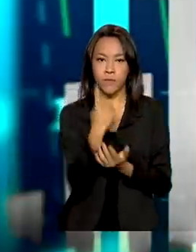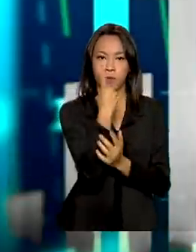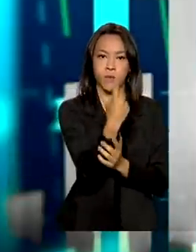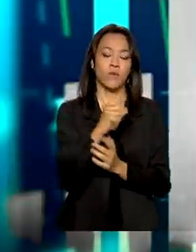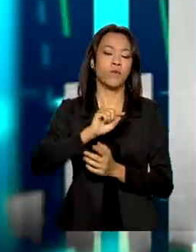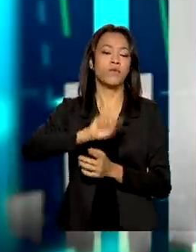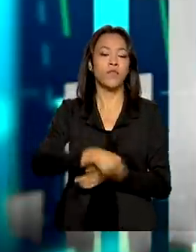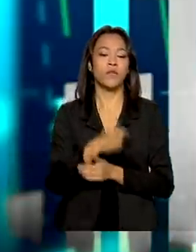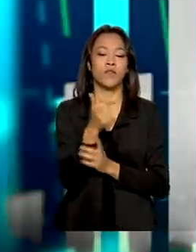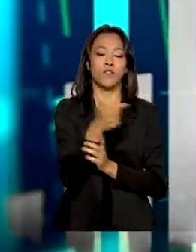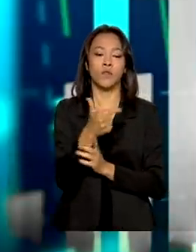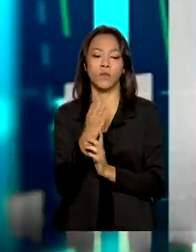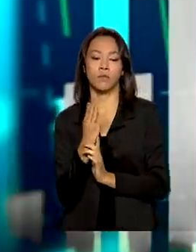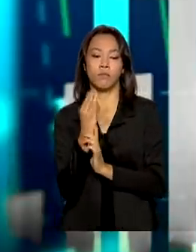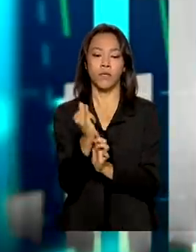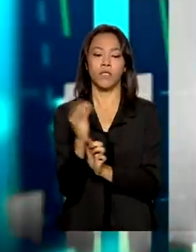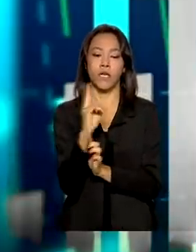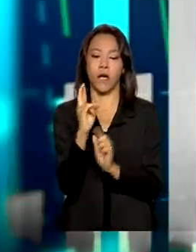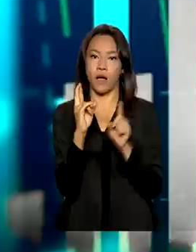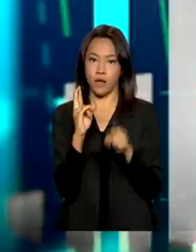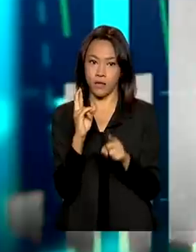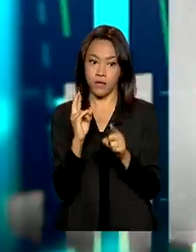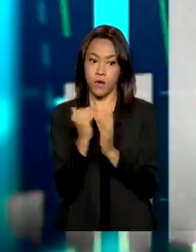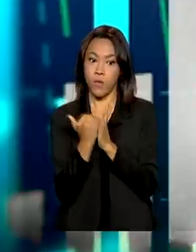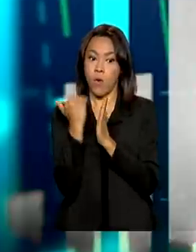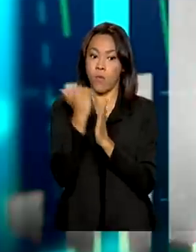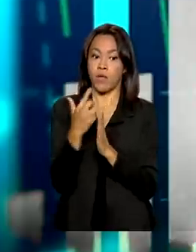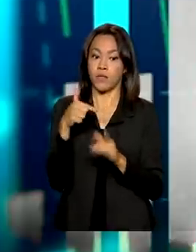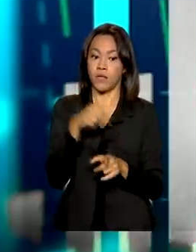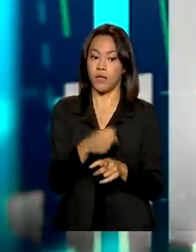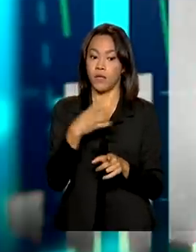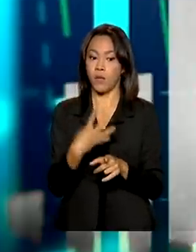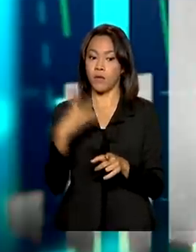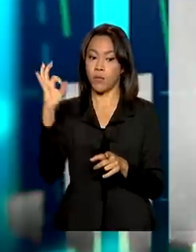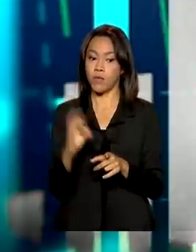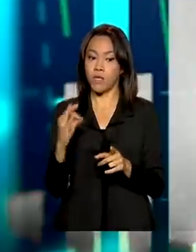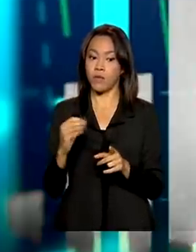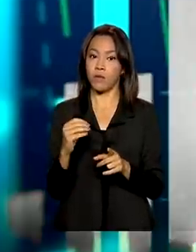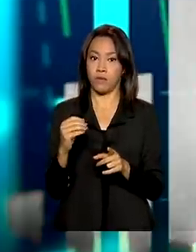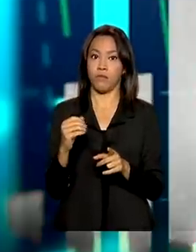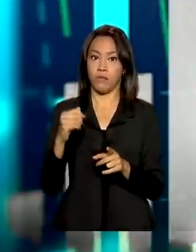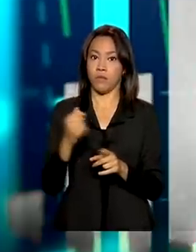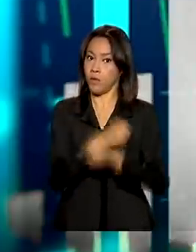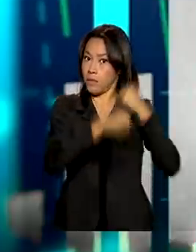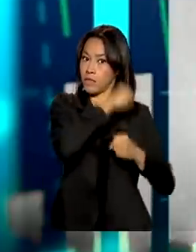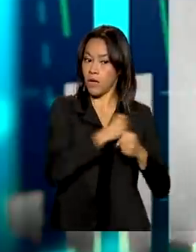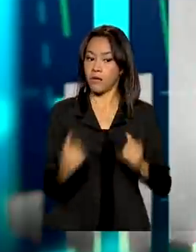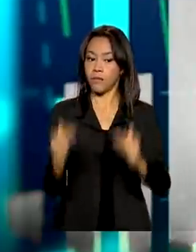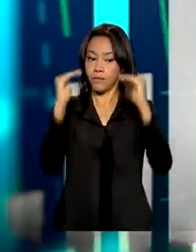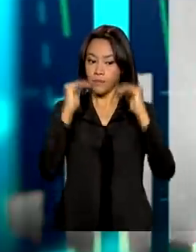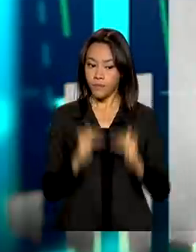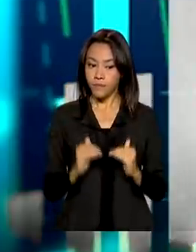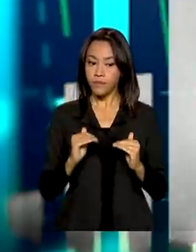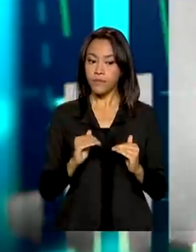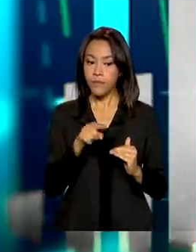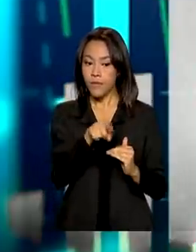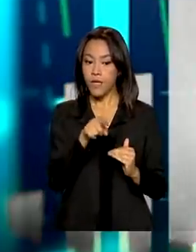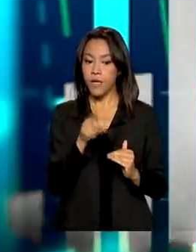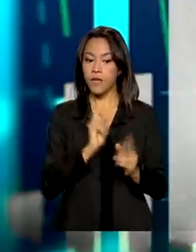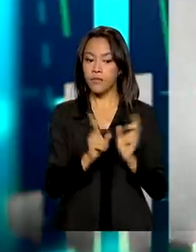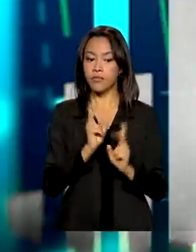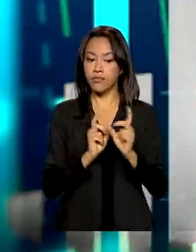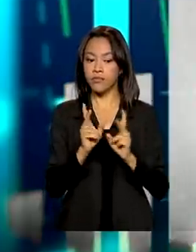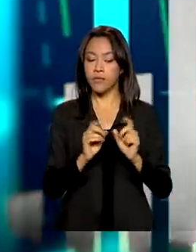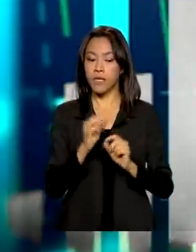bilhão de reais, um aumento de 74% em relação a 2020, e ela já comercializou, apenas em 2021, ela comercializou